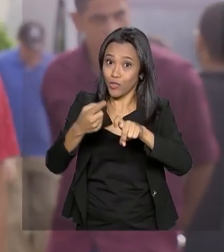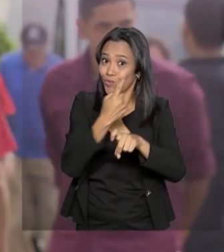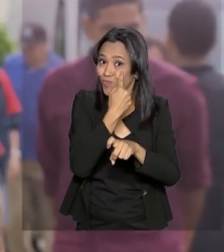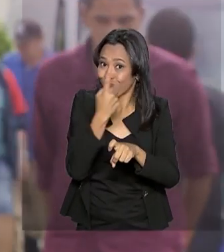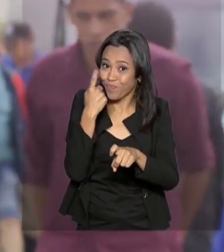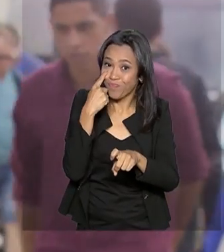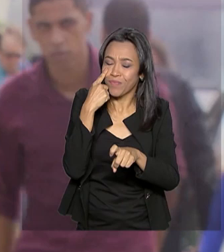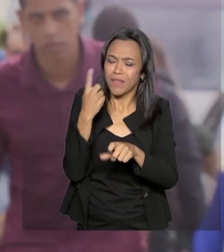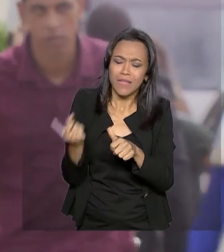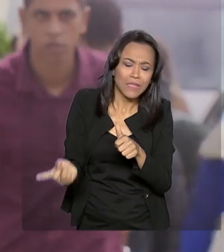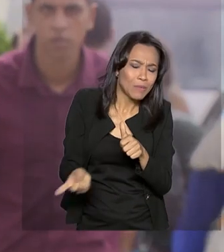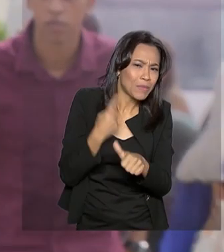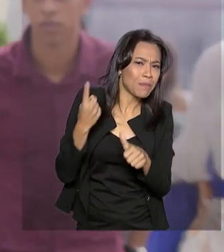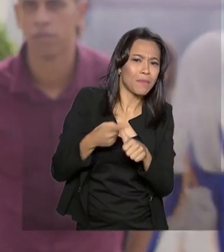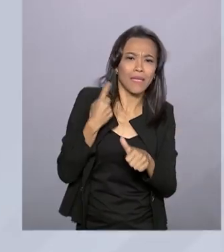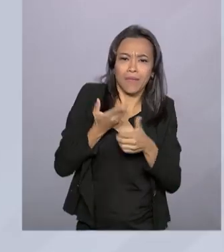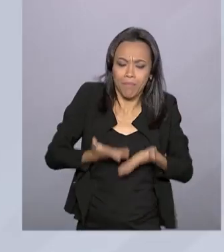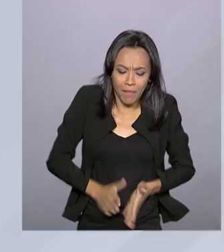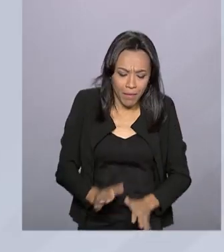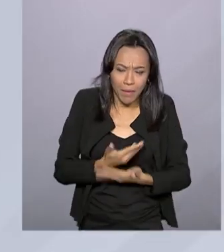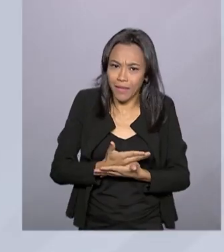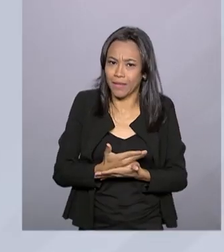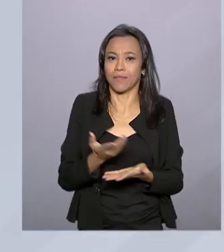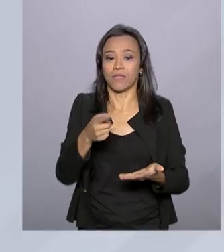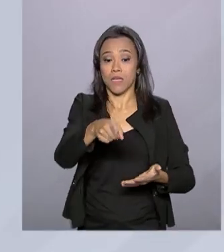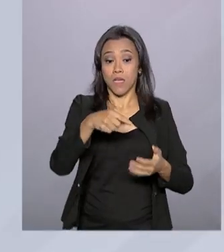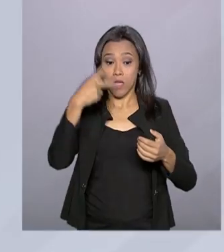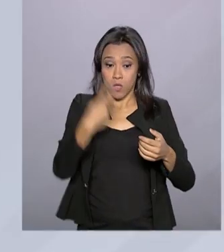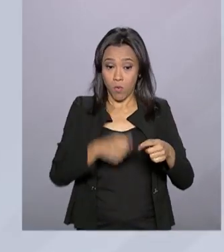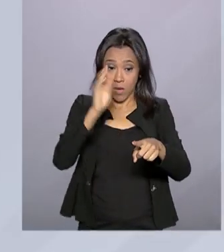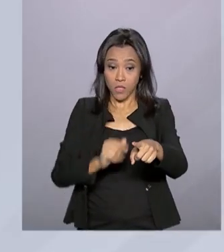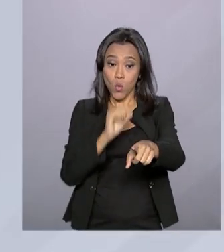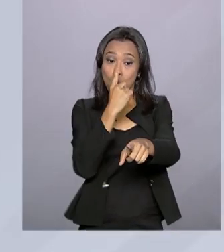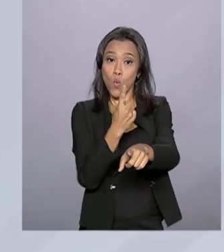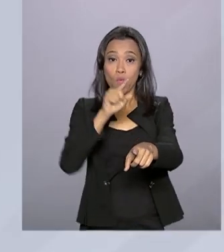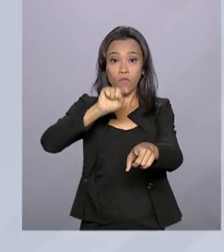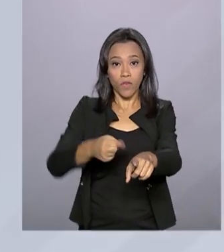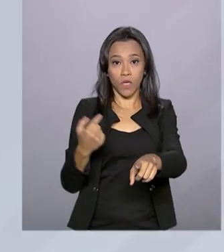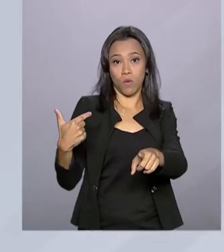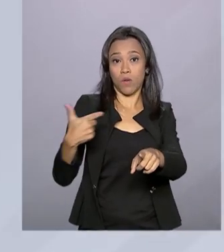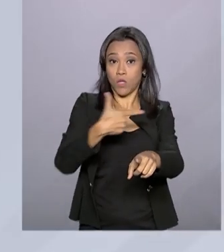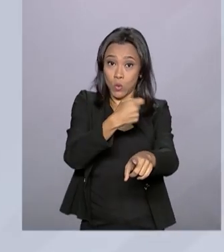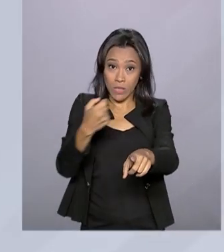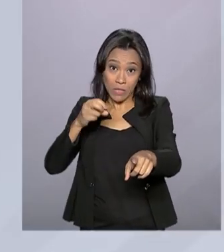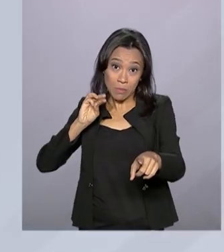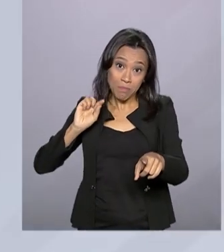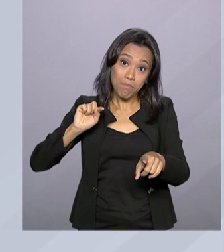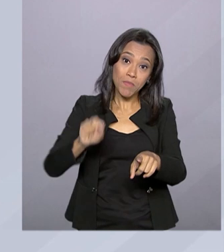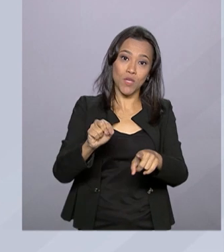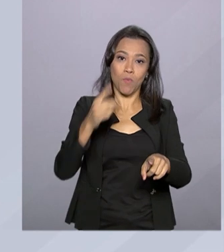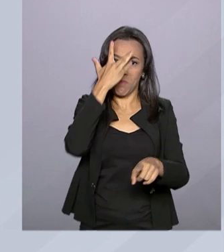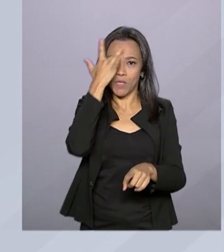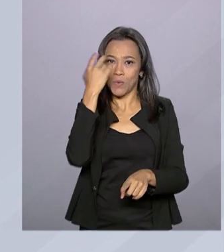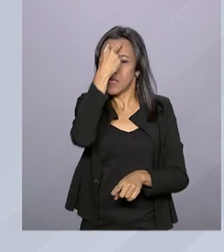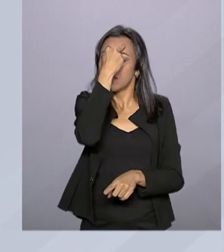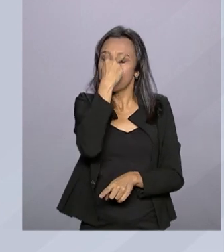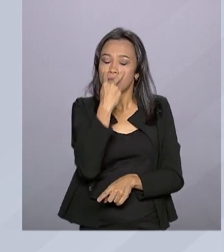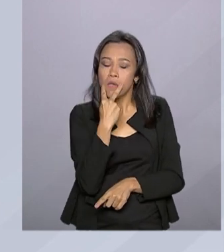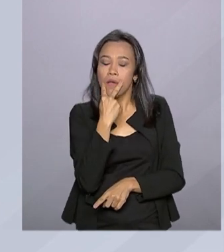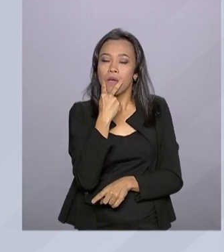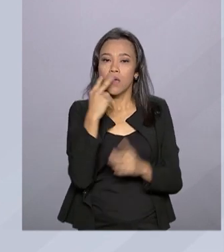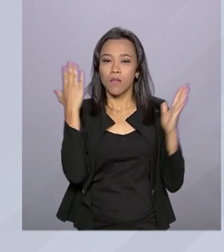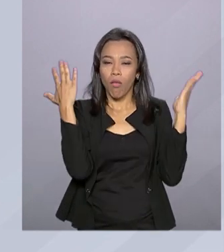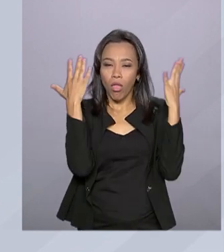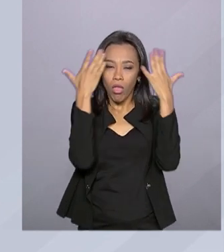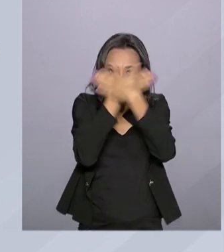desde os primeiros anos de vida. O Brasil possui cerca de 1 milhão e 200 mil cegos. A perda da visão, no